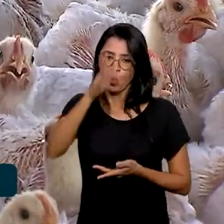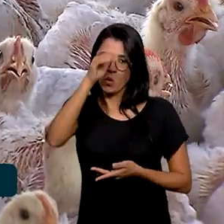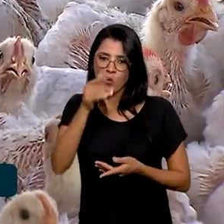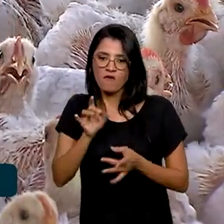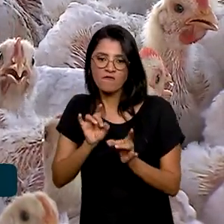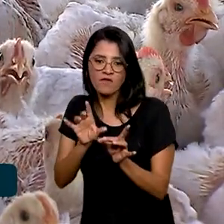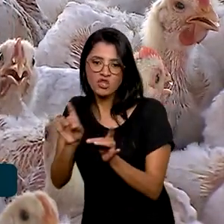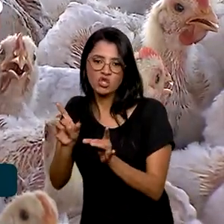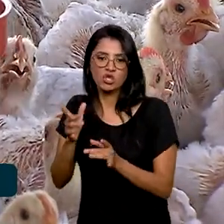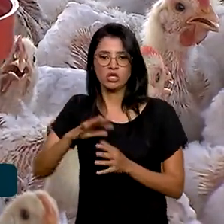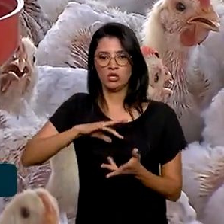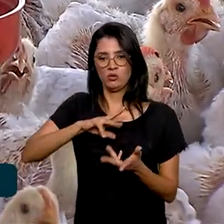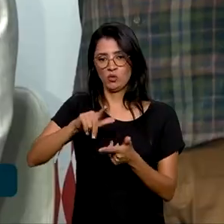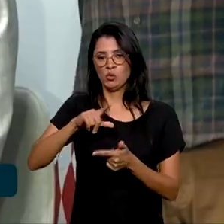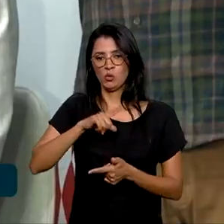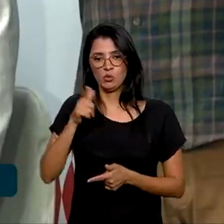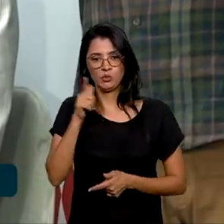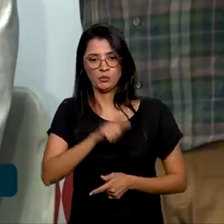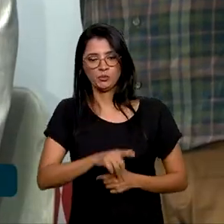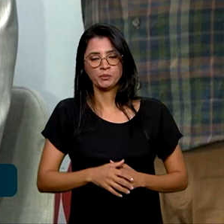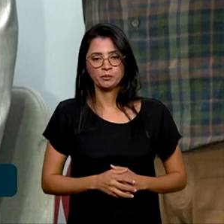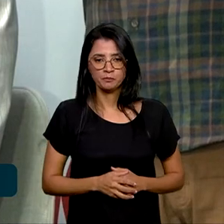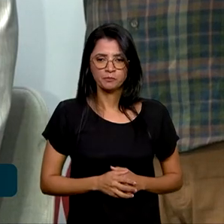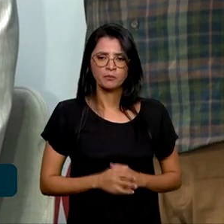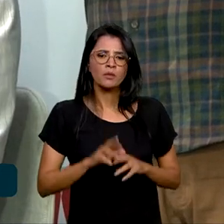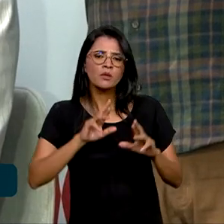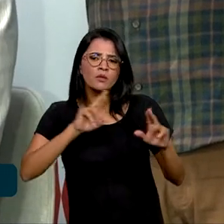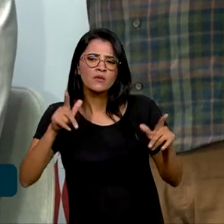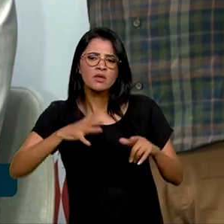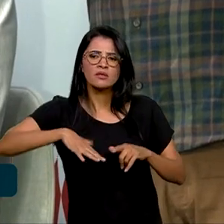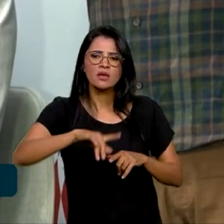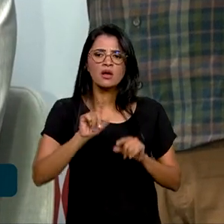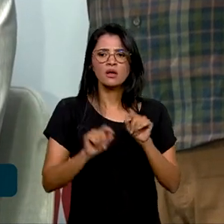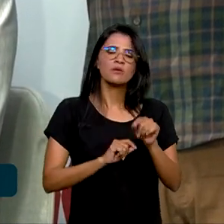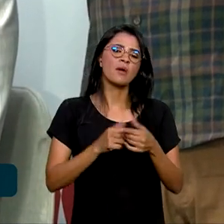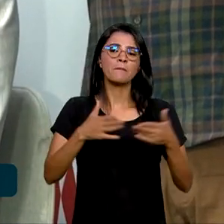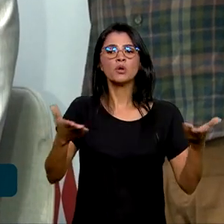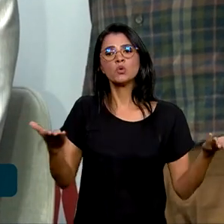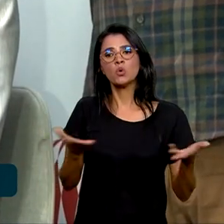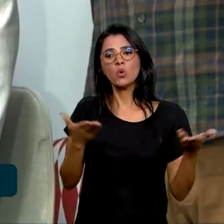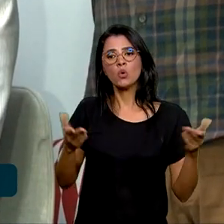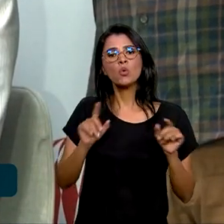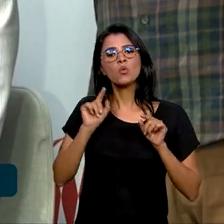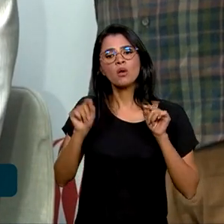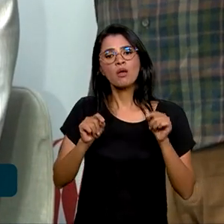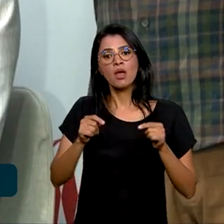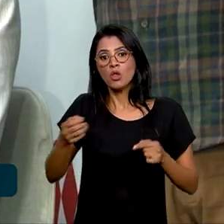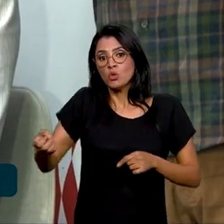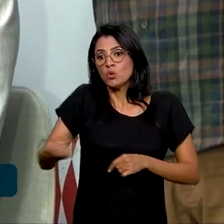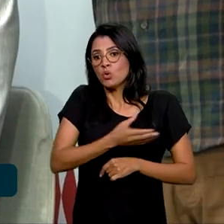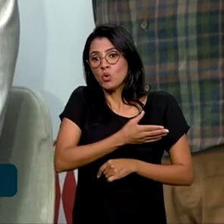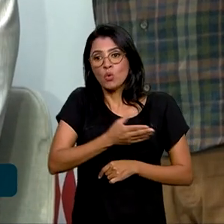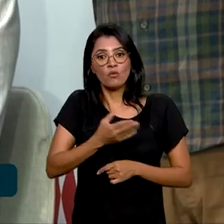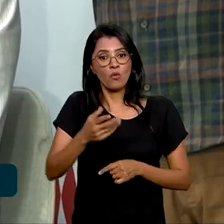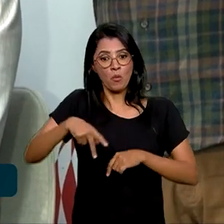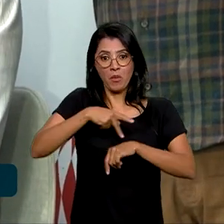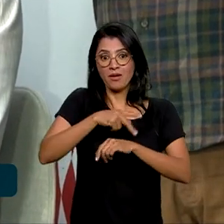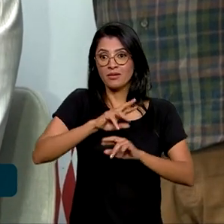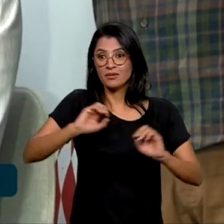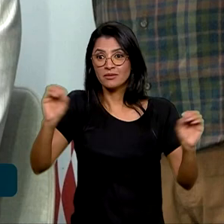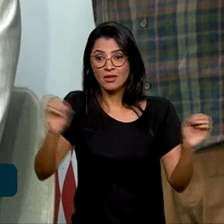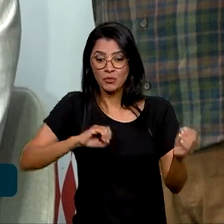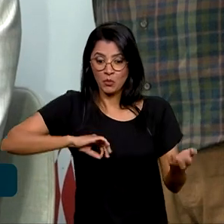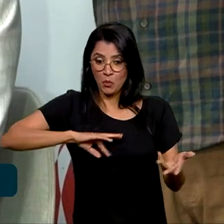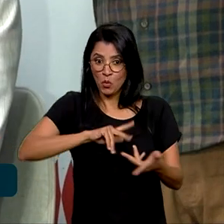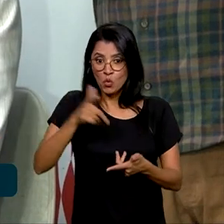comercializadas no mundo. A diferença desse mercado, desse que foi aberto hoje, é que é inédito. Nenhum país do mundo